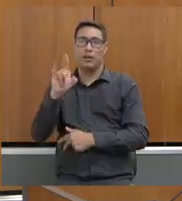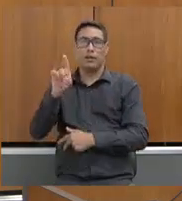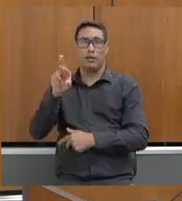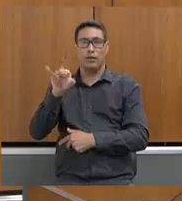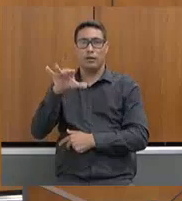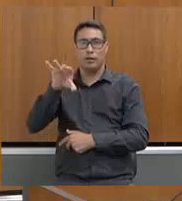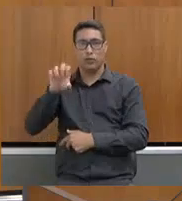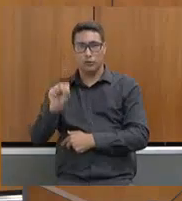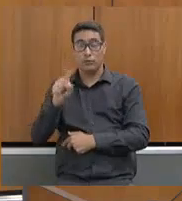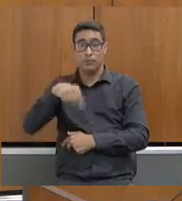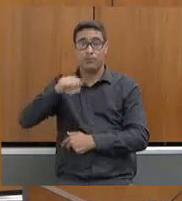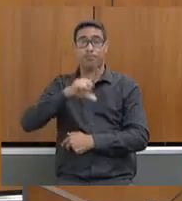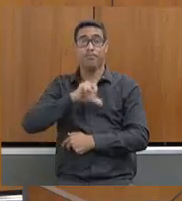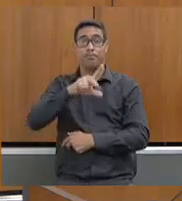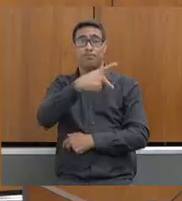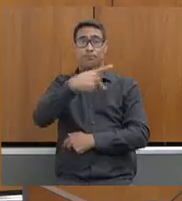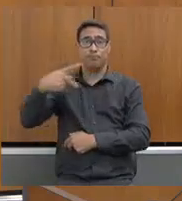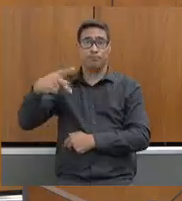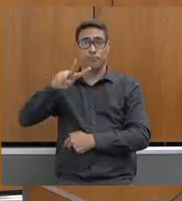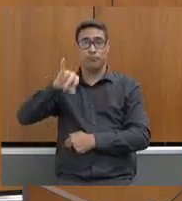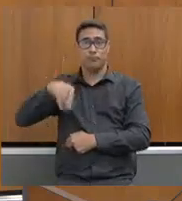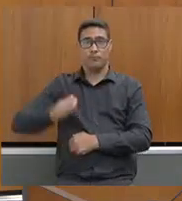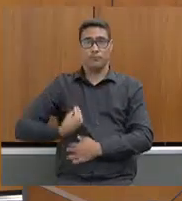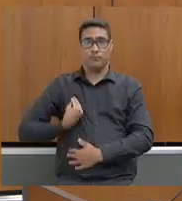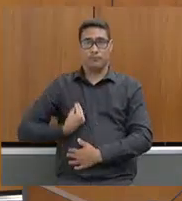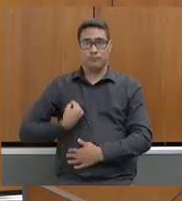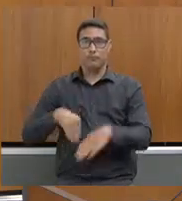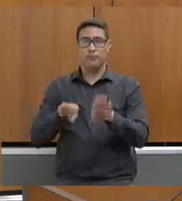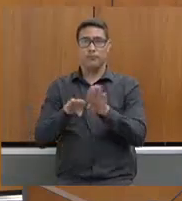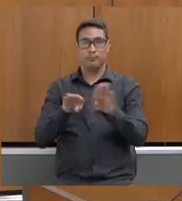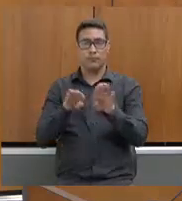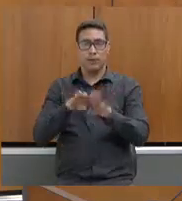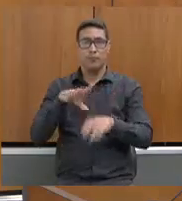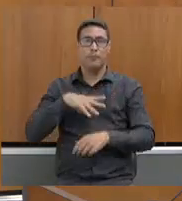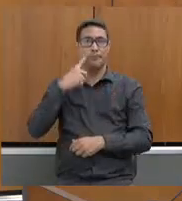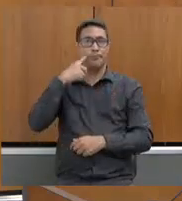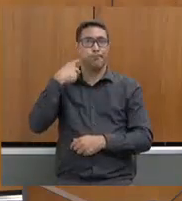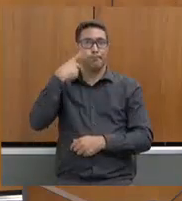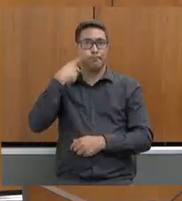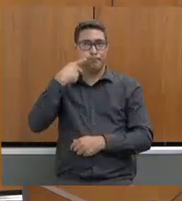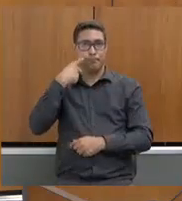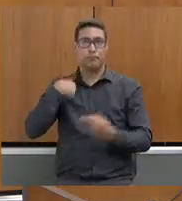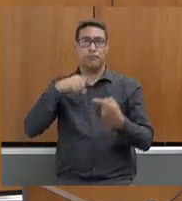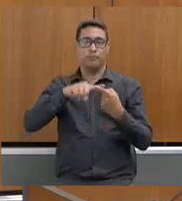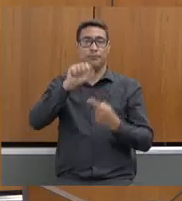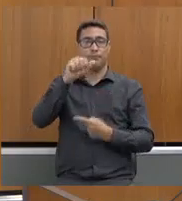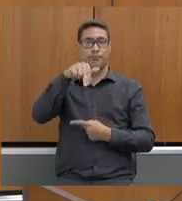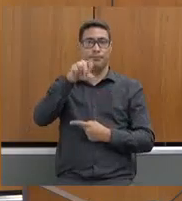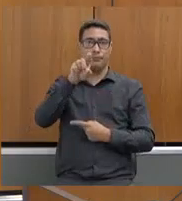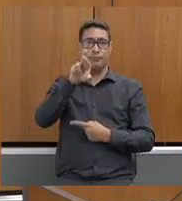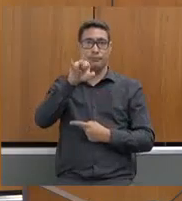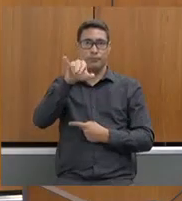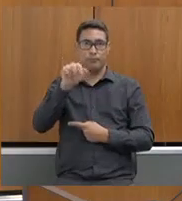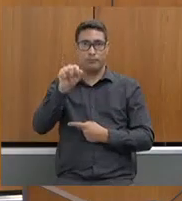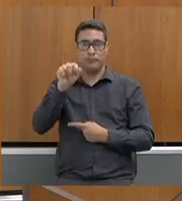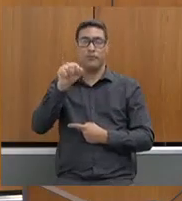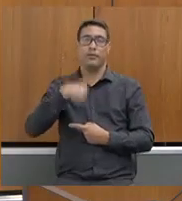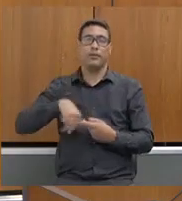presidência informa que estão presentes os deputados. Deputada Andréia de Jesus,